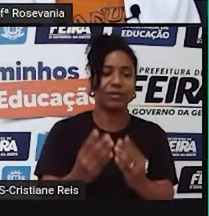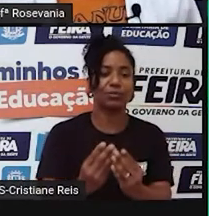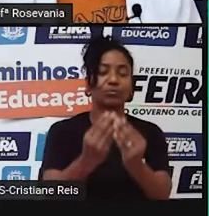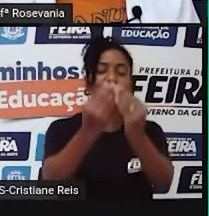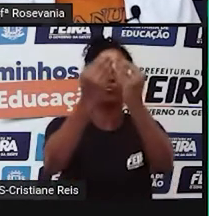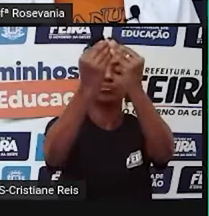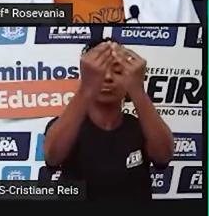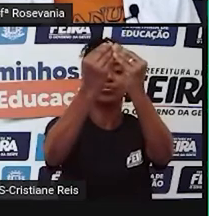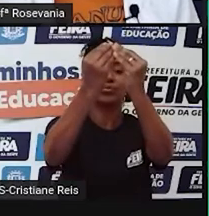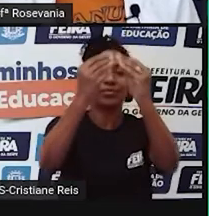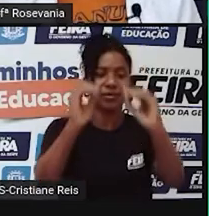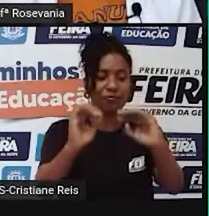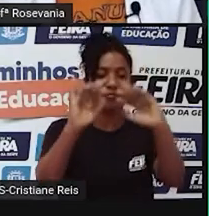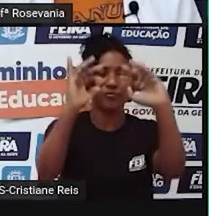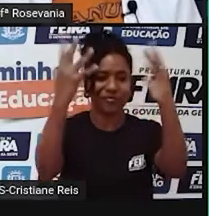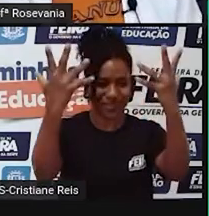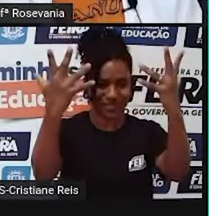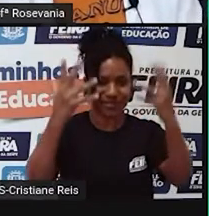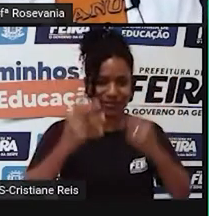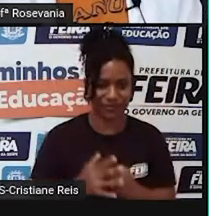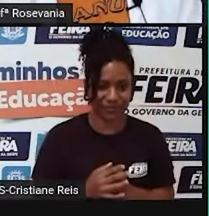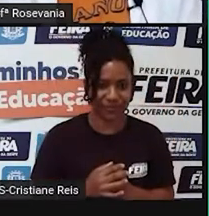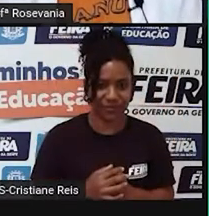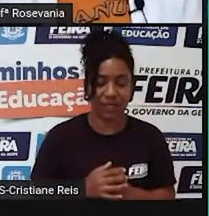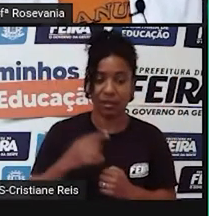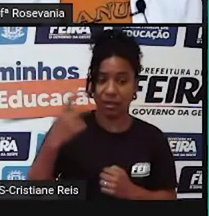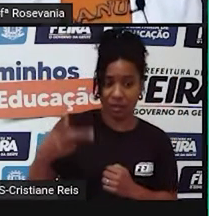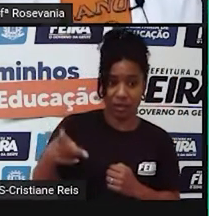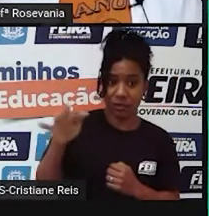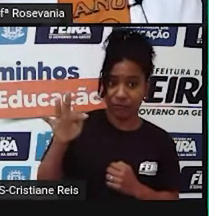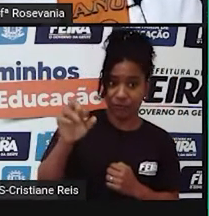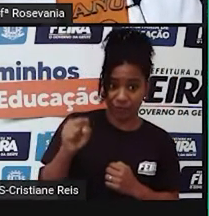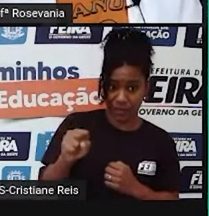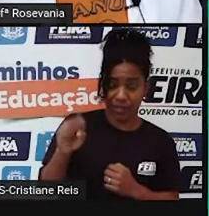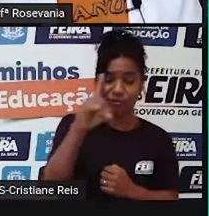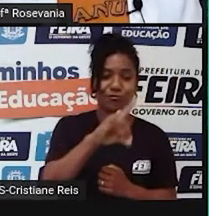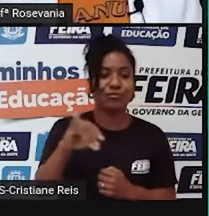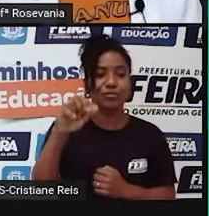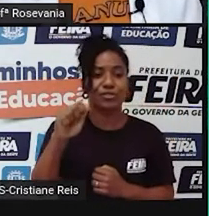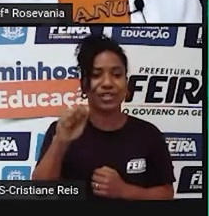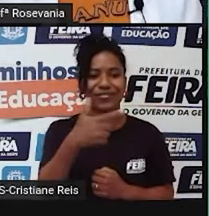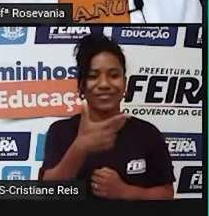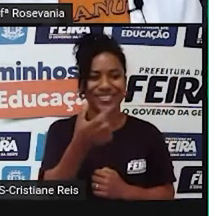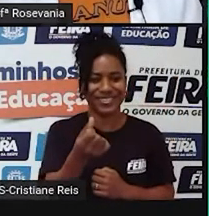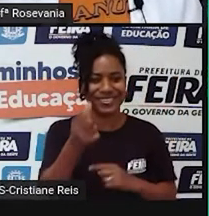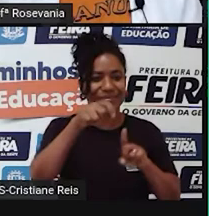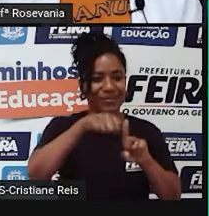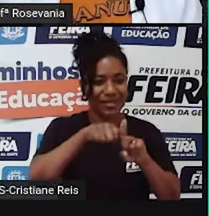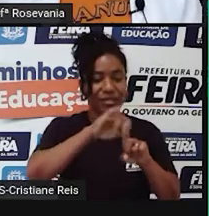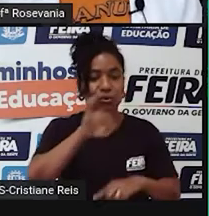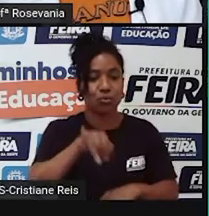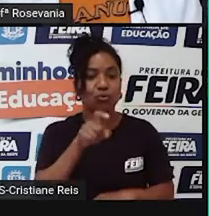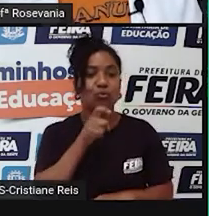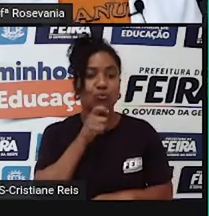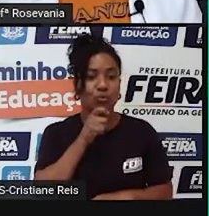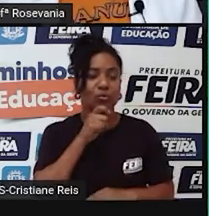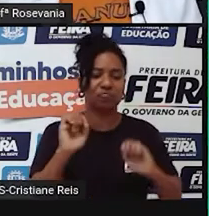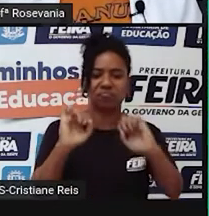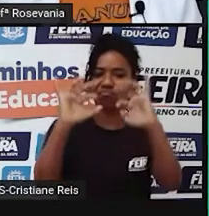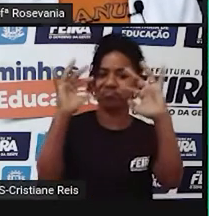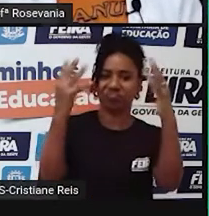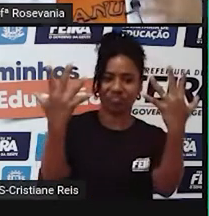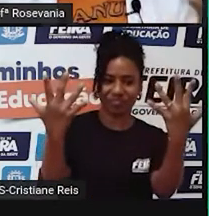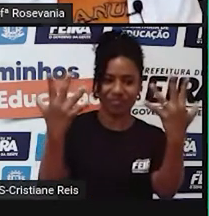dia, que no caso da gente aqui, né, no dia 26, né, de julho, e aí tem